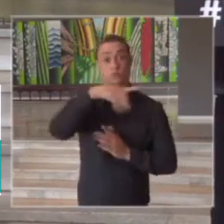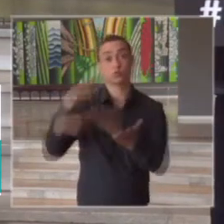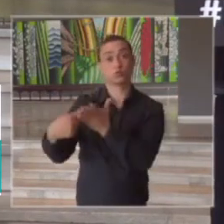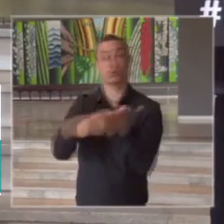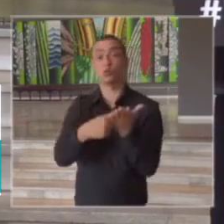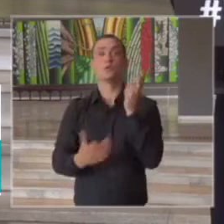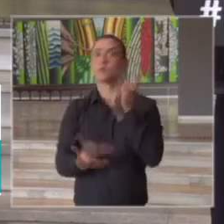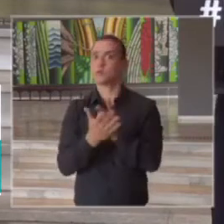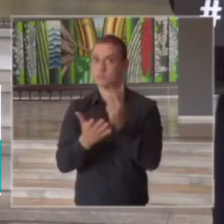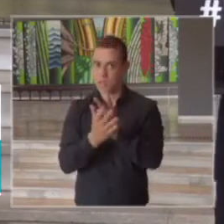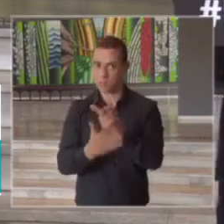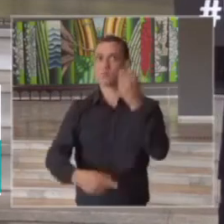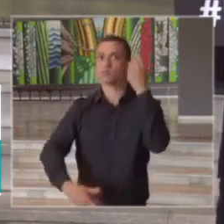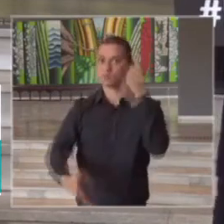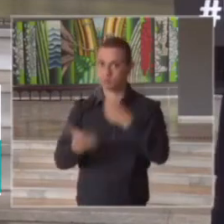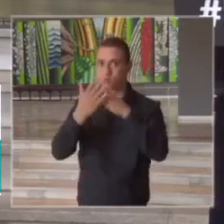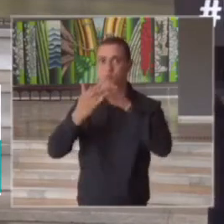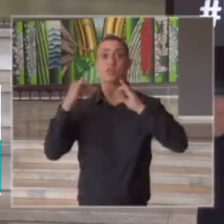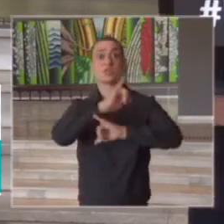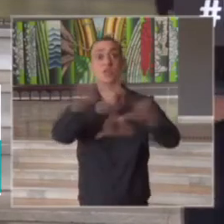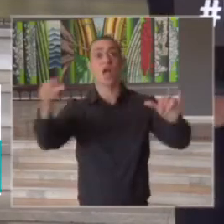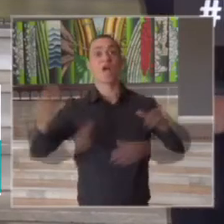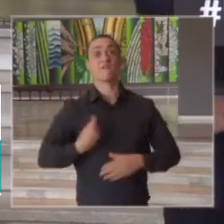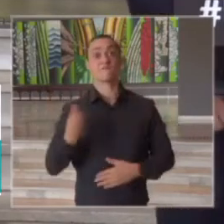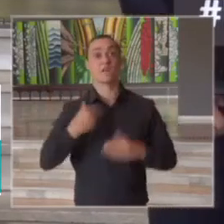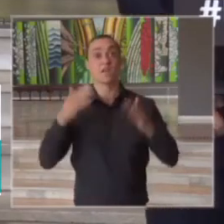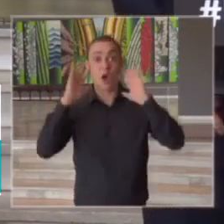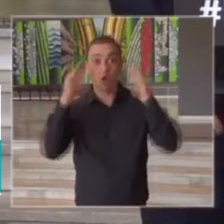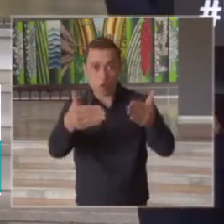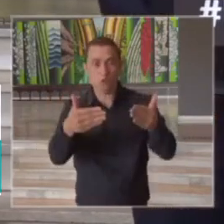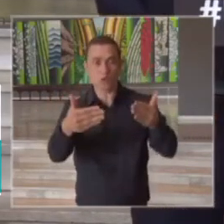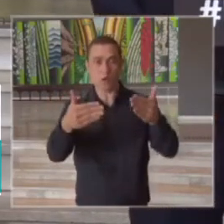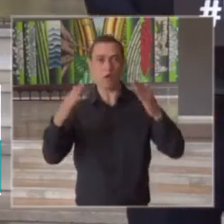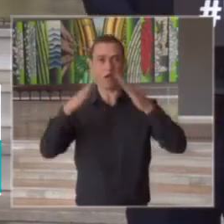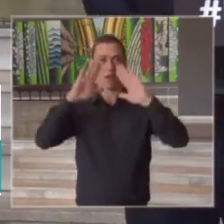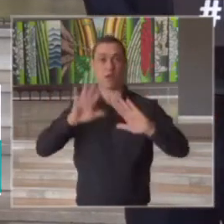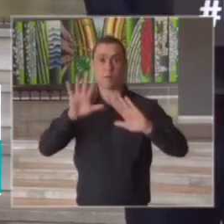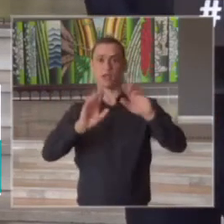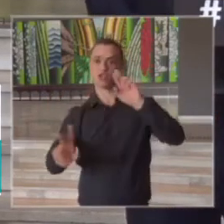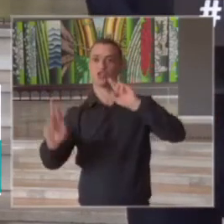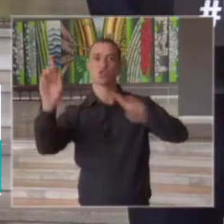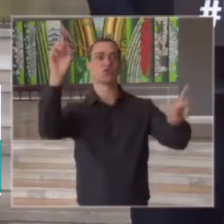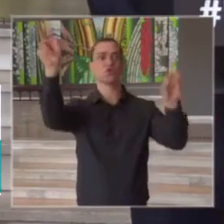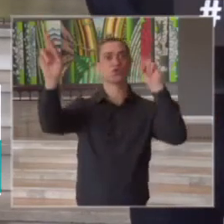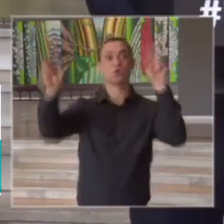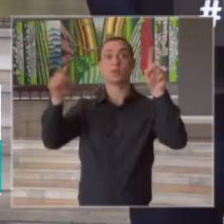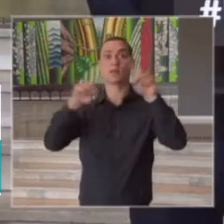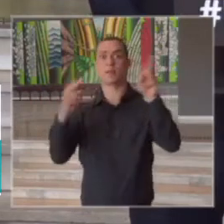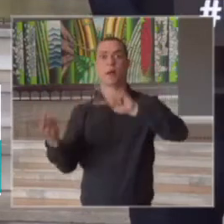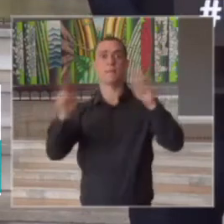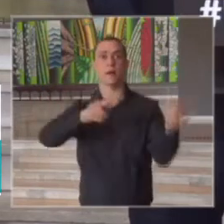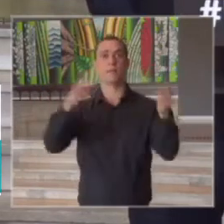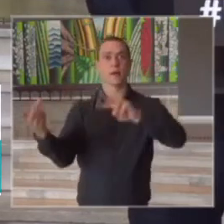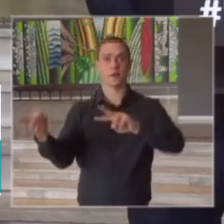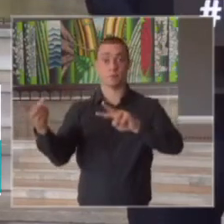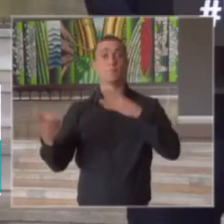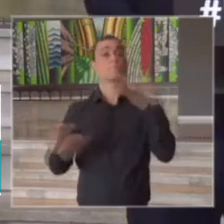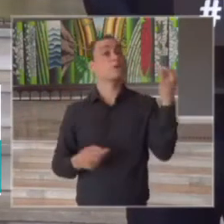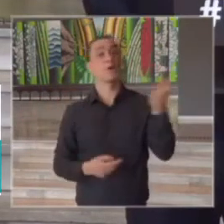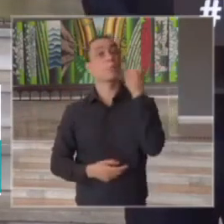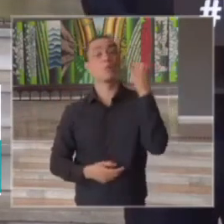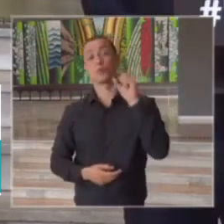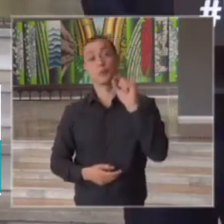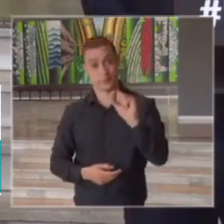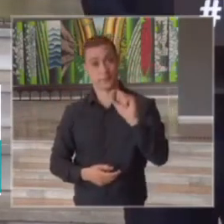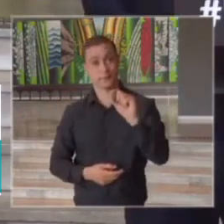sempre honrar o compromisso com as vidas e ter uma quarentena heterogênea mas também intermitente e eu acho que é importante